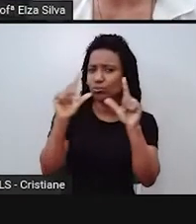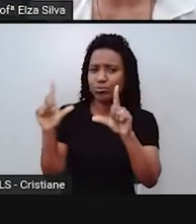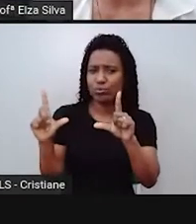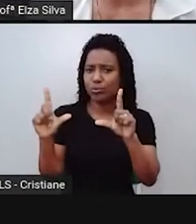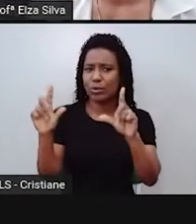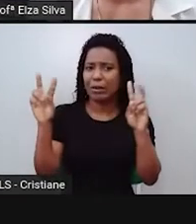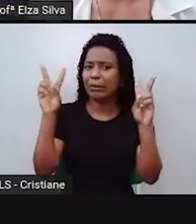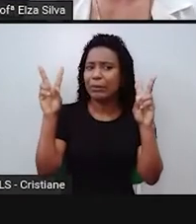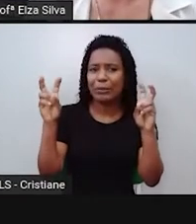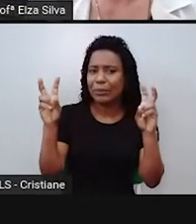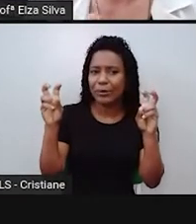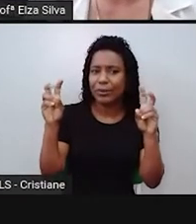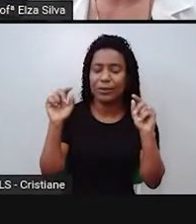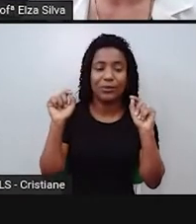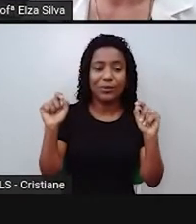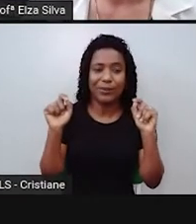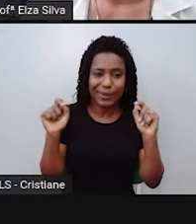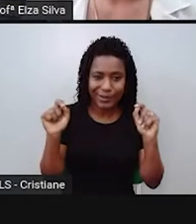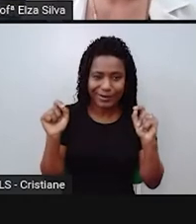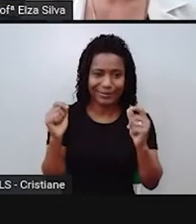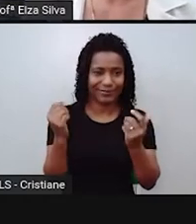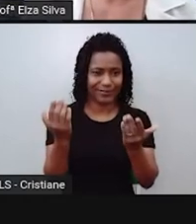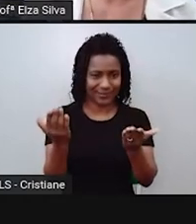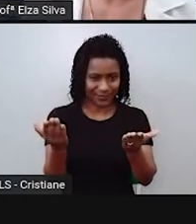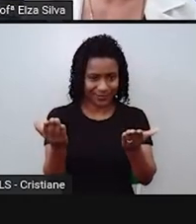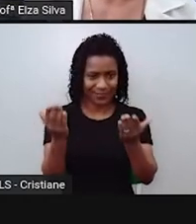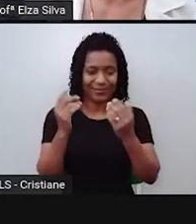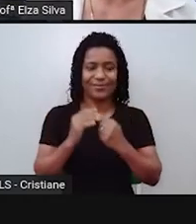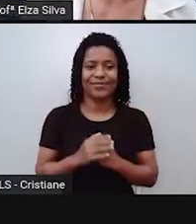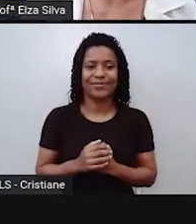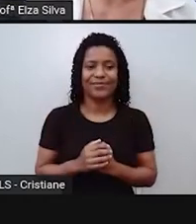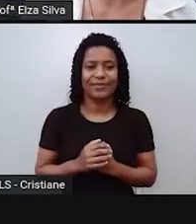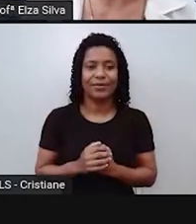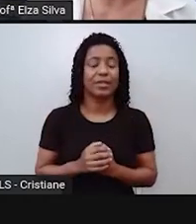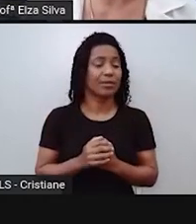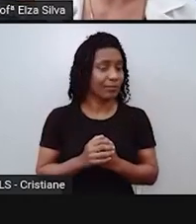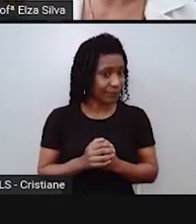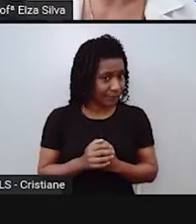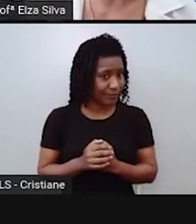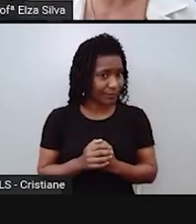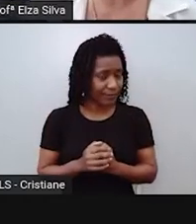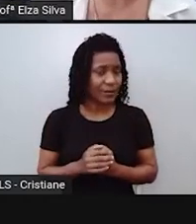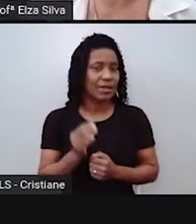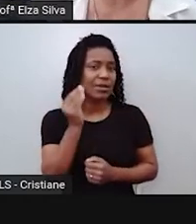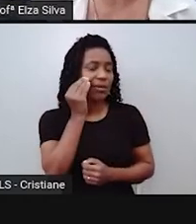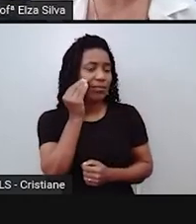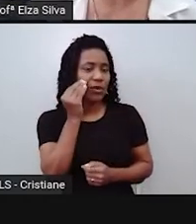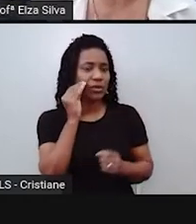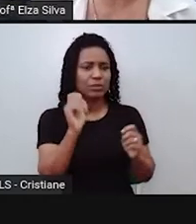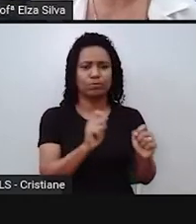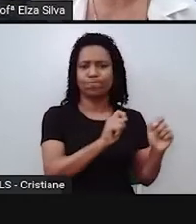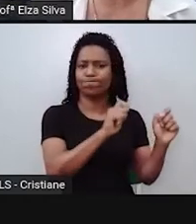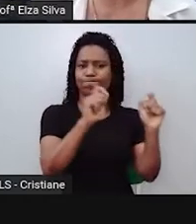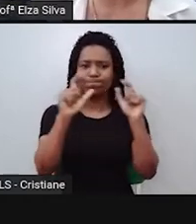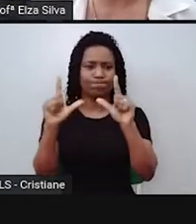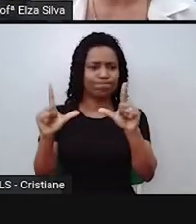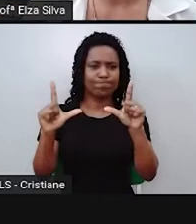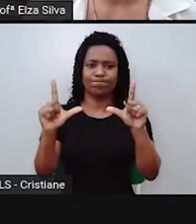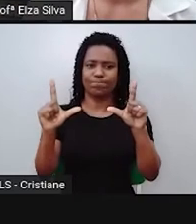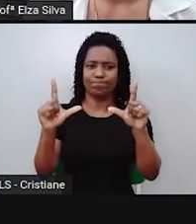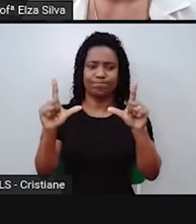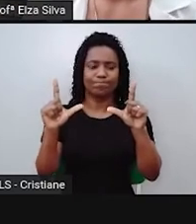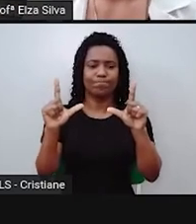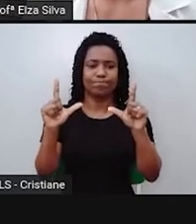Trump. Então, um slogan, ele é uma expressão de fácil memorização que transmite uma ideia.